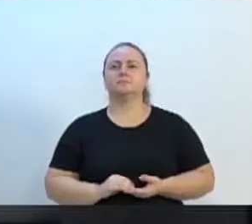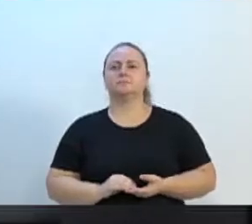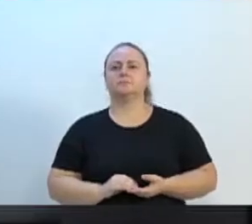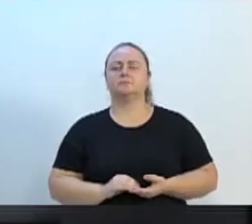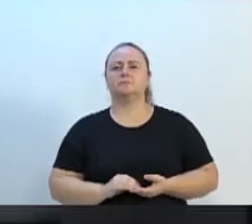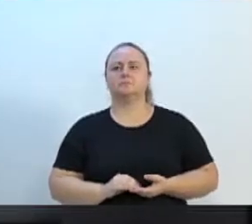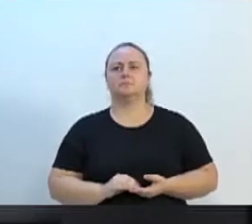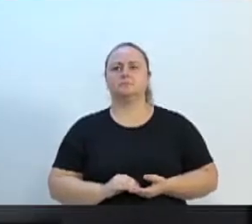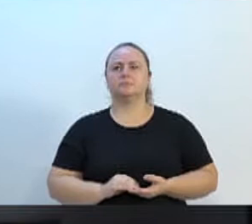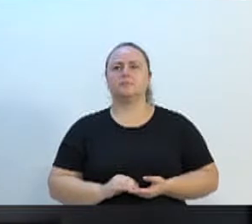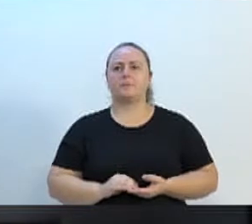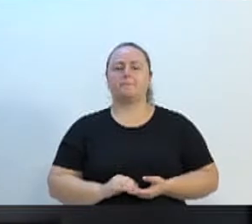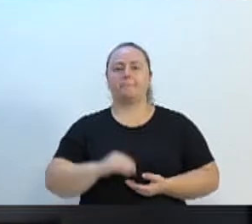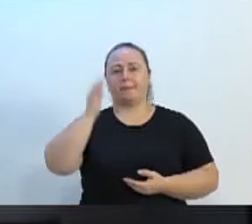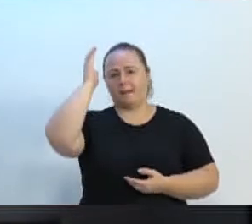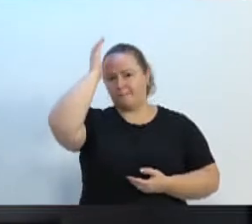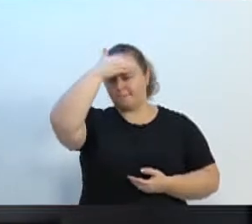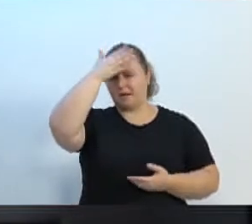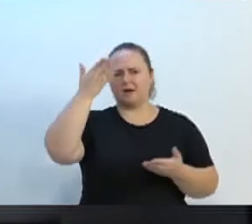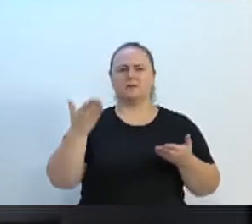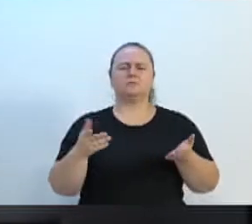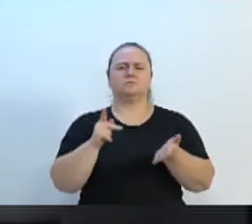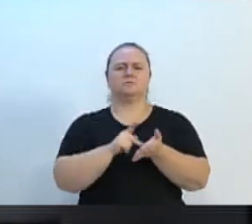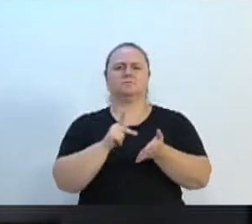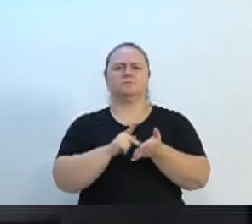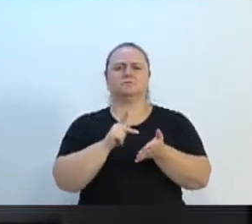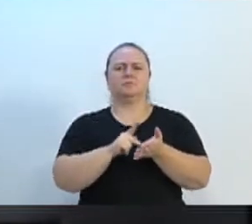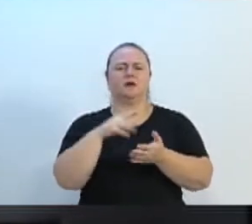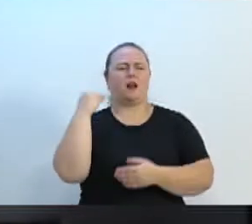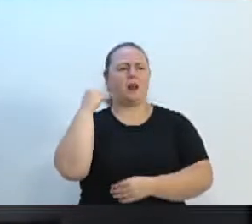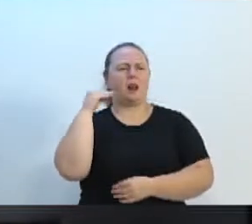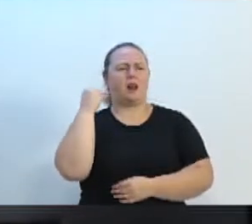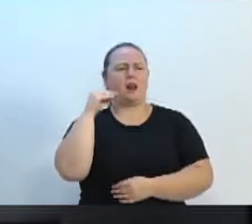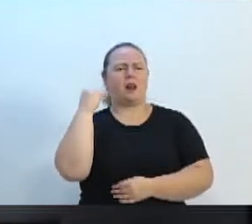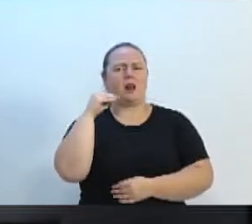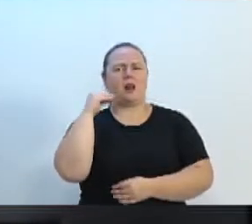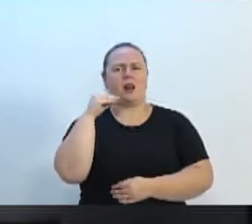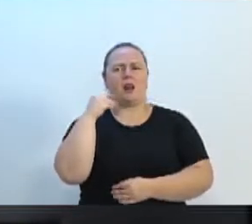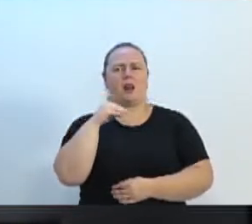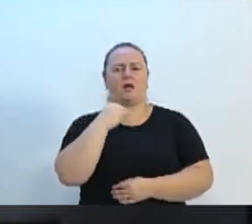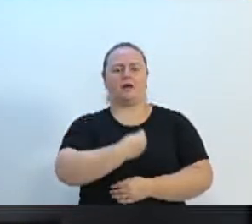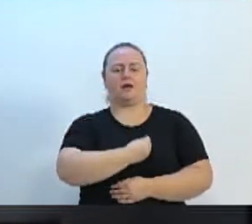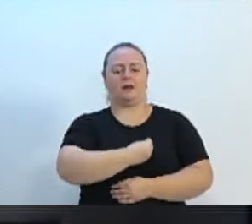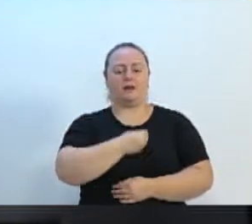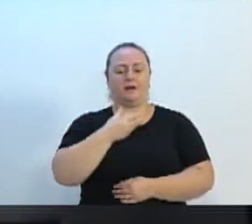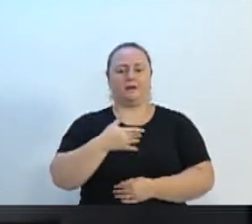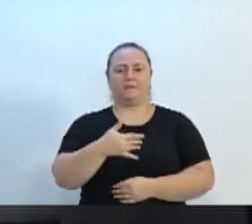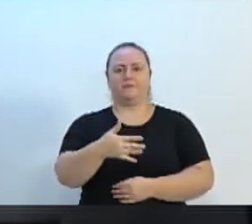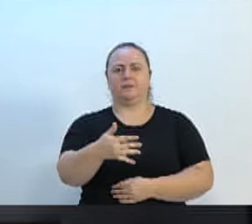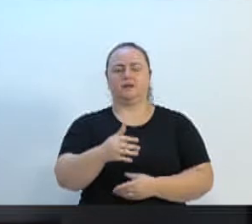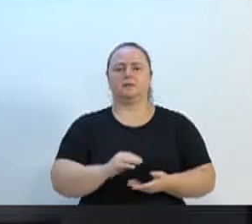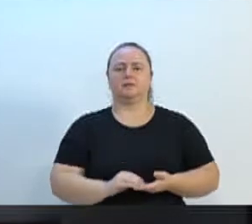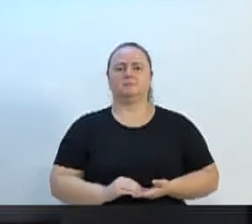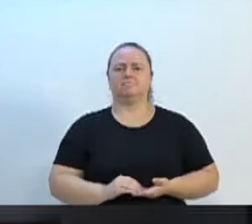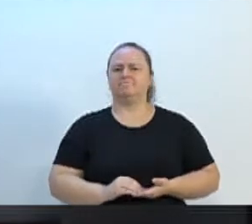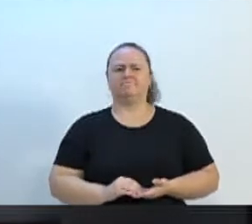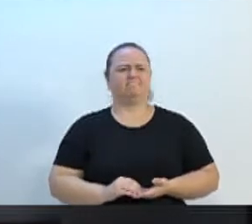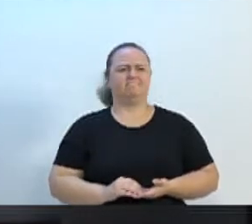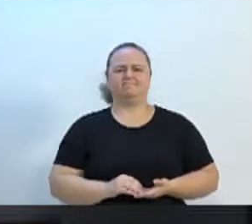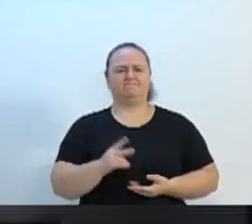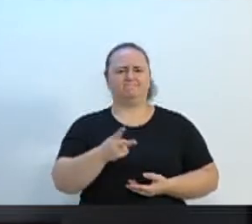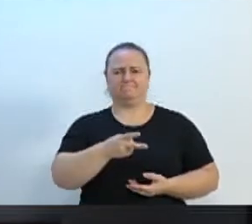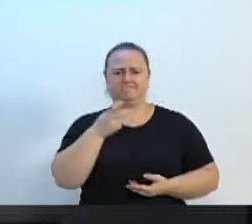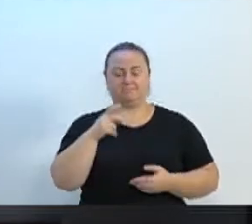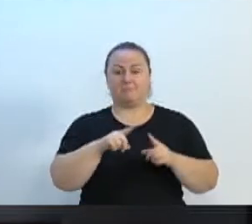cometido as mais vergonhosas politicagens que eu já vi na minha vida, enquanto homem público. E essa foi a